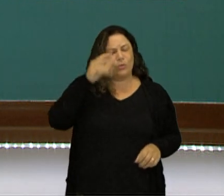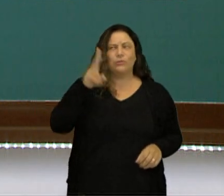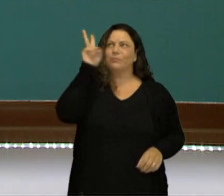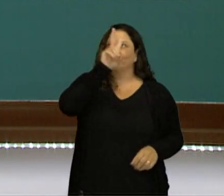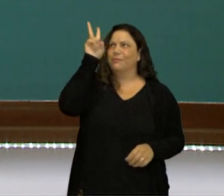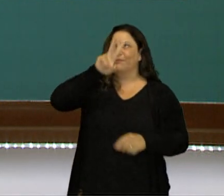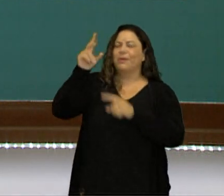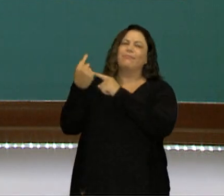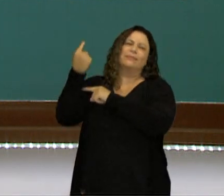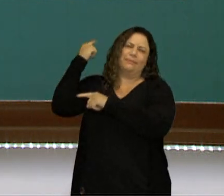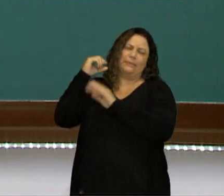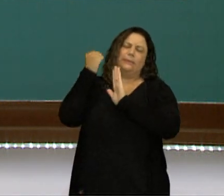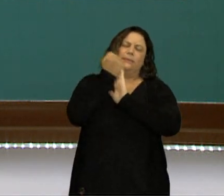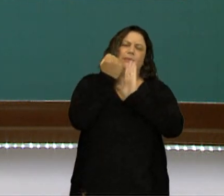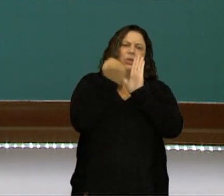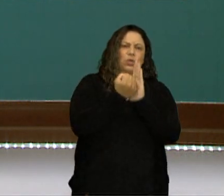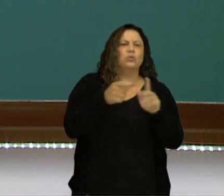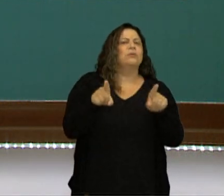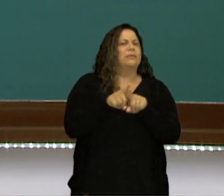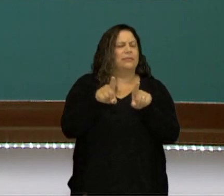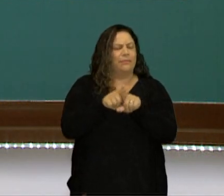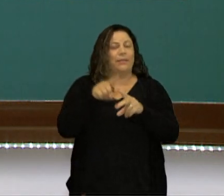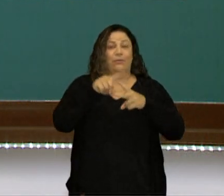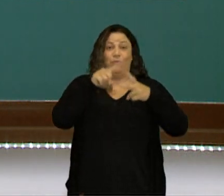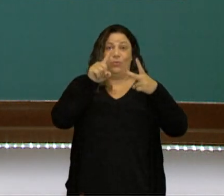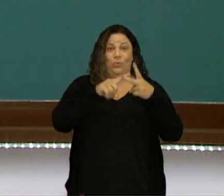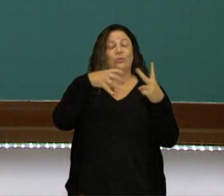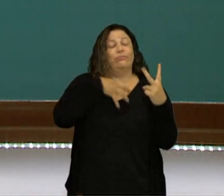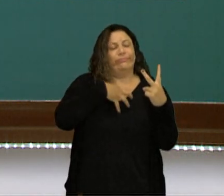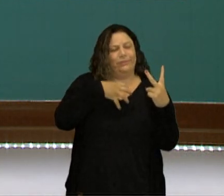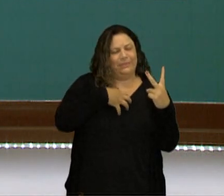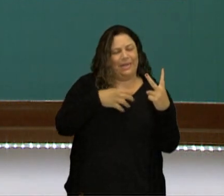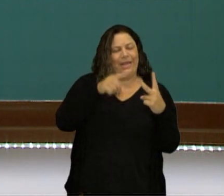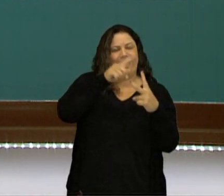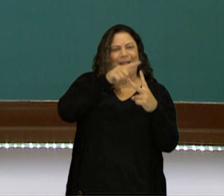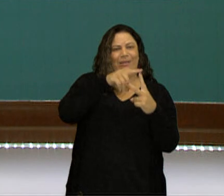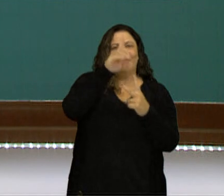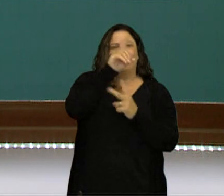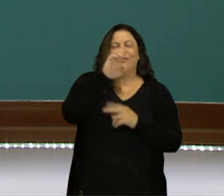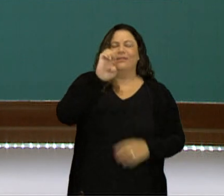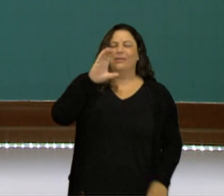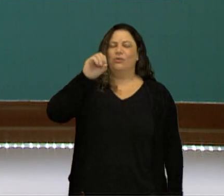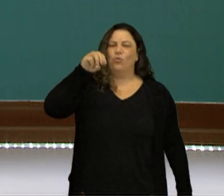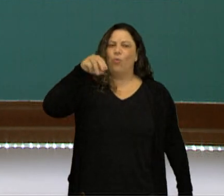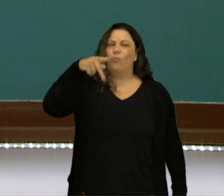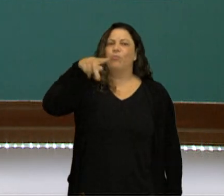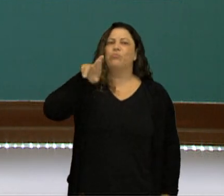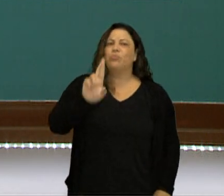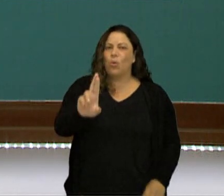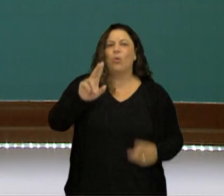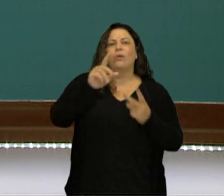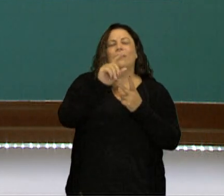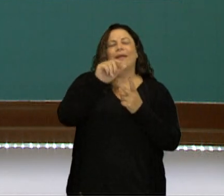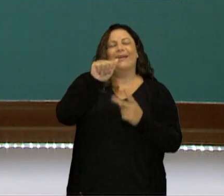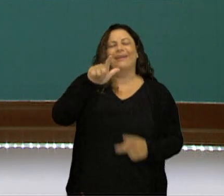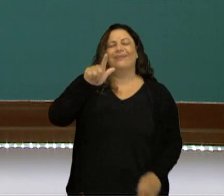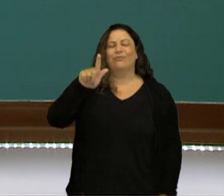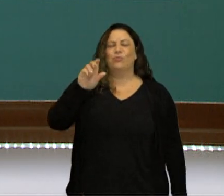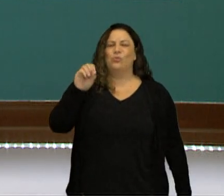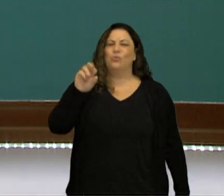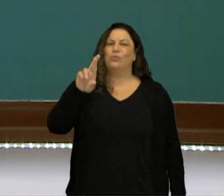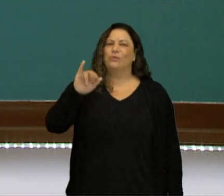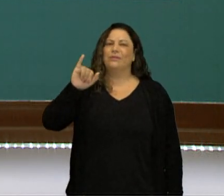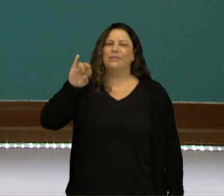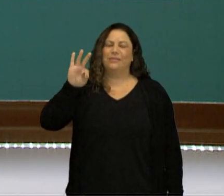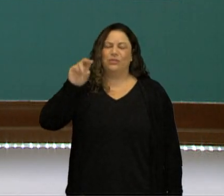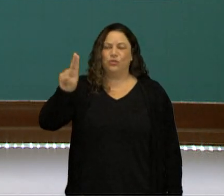e dos símbolos e trouxemos dois processos, decomposição e o algoritmo usual. Espero que vocês tenham gostado